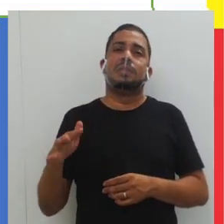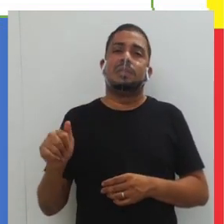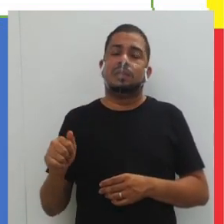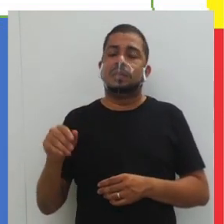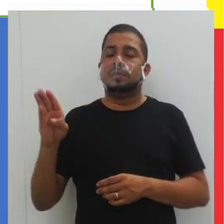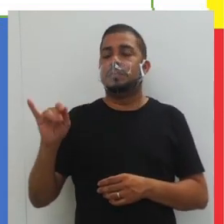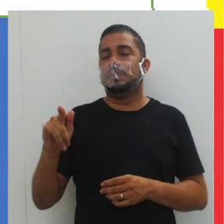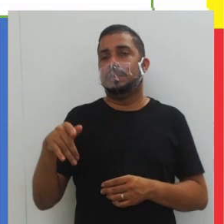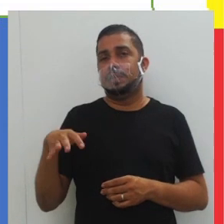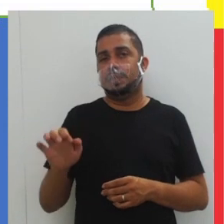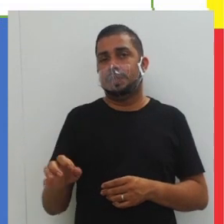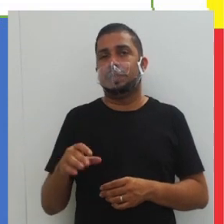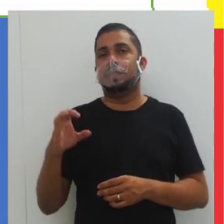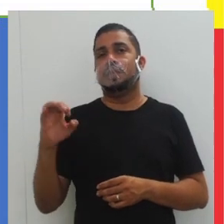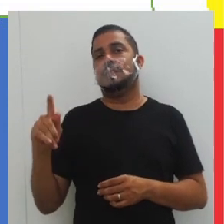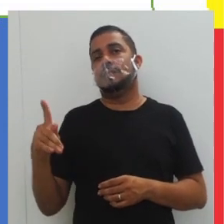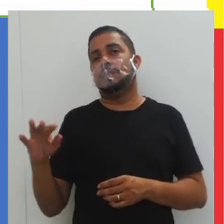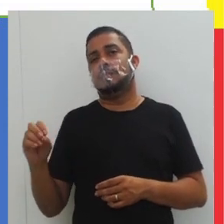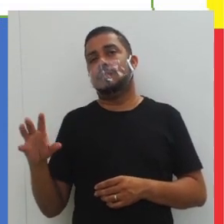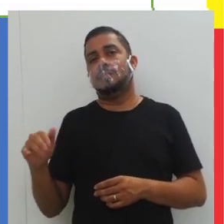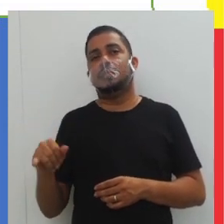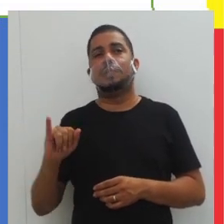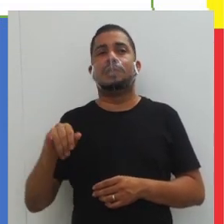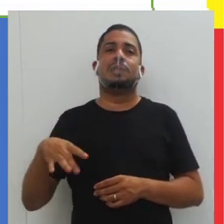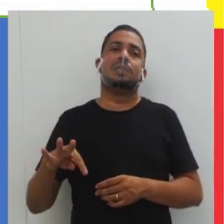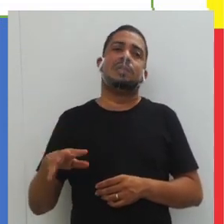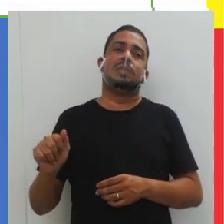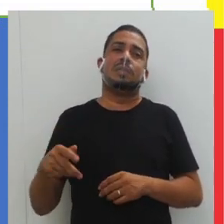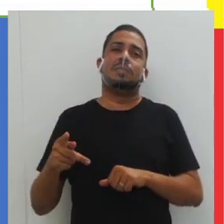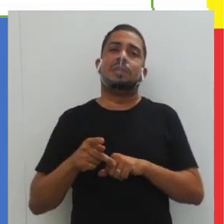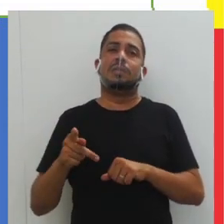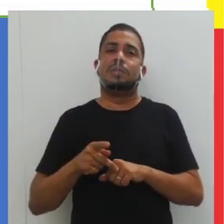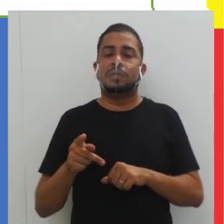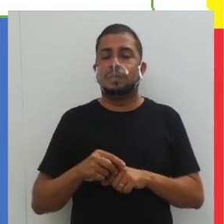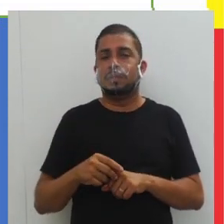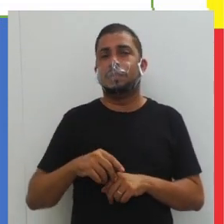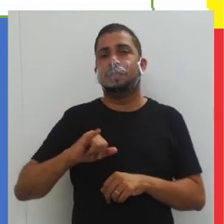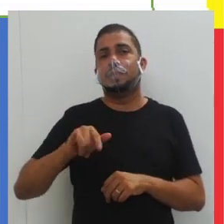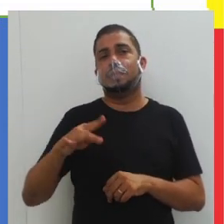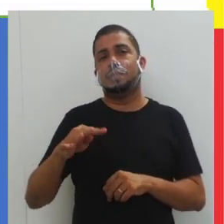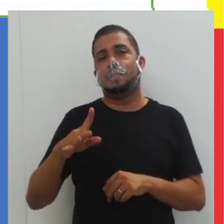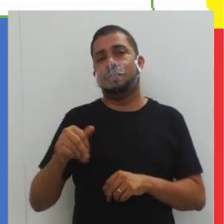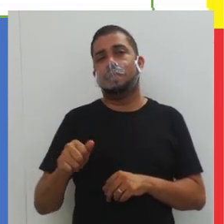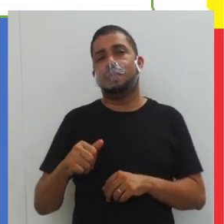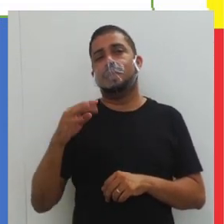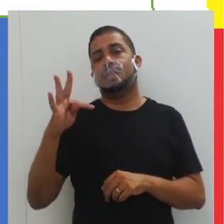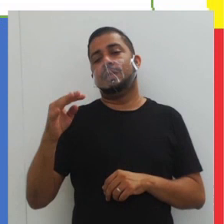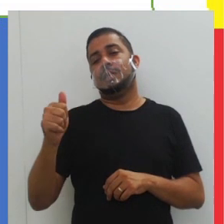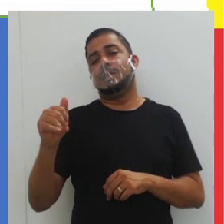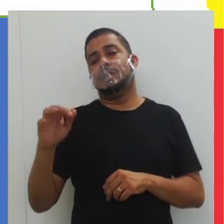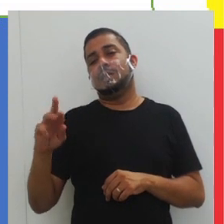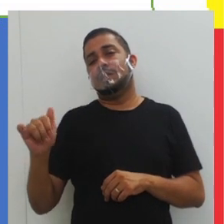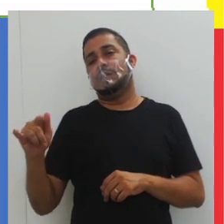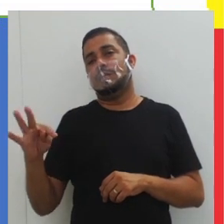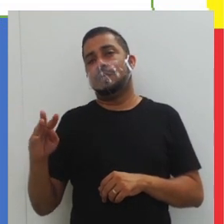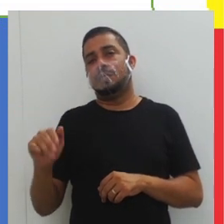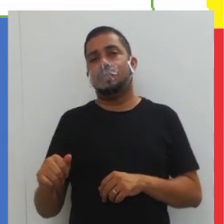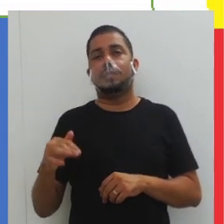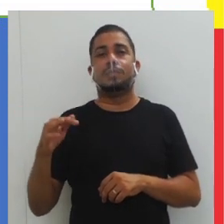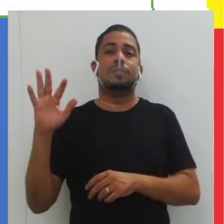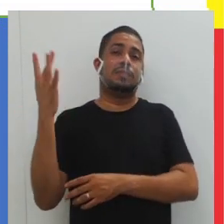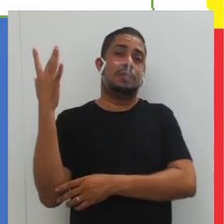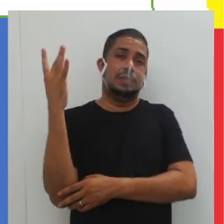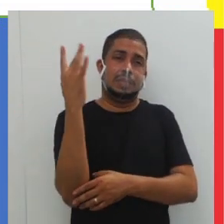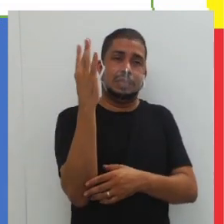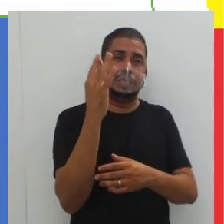Buique, Cabrobó, Inajá, Petrolândia, Jatobá, Tacaratu, Floresta, Canalbeira da